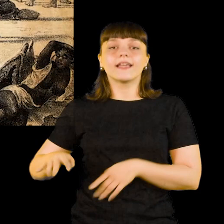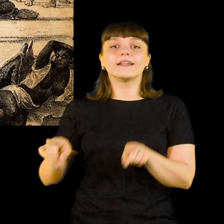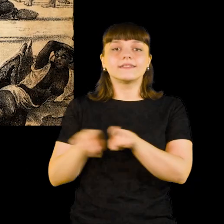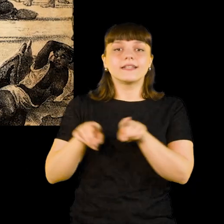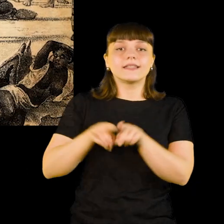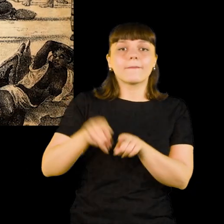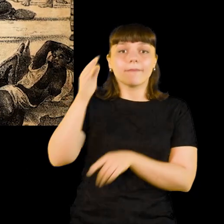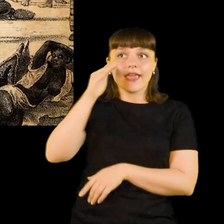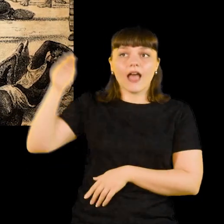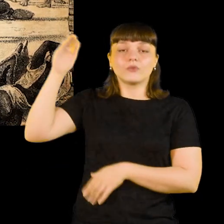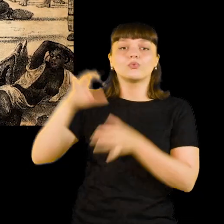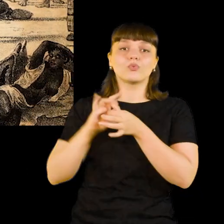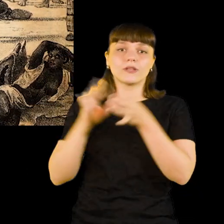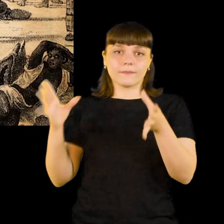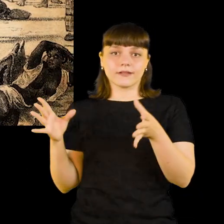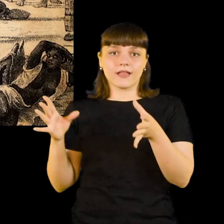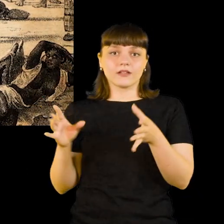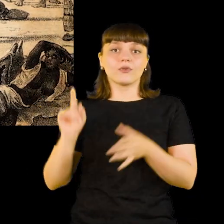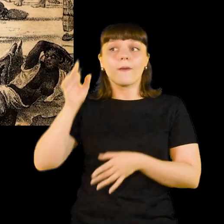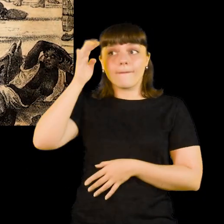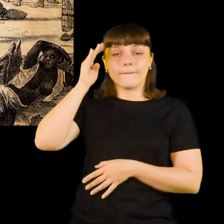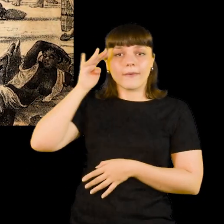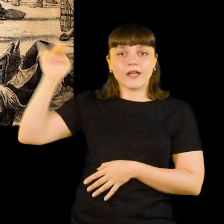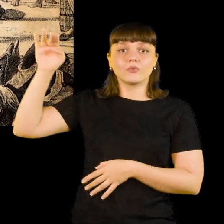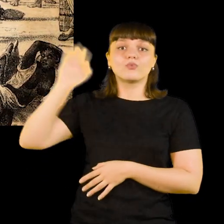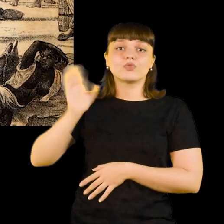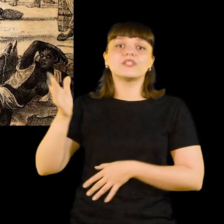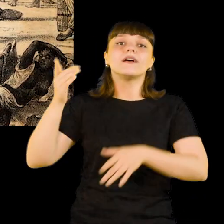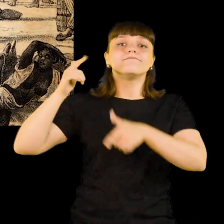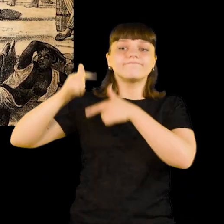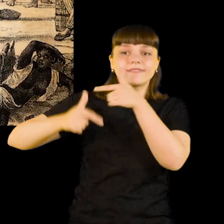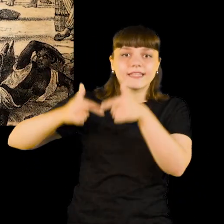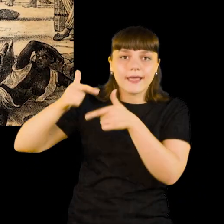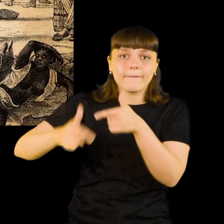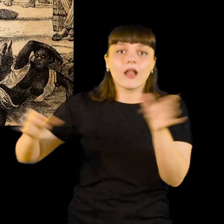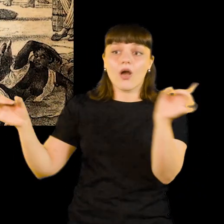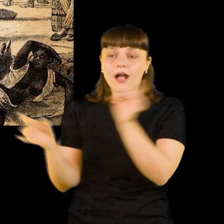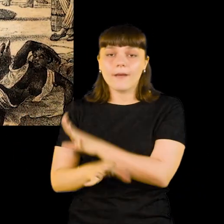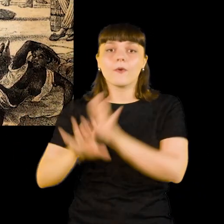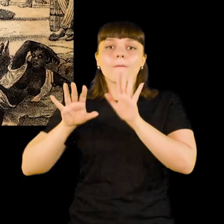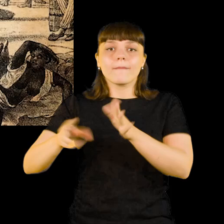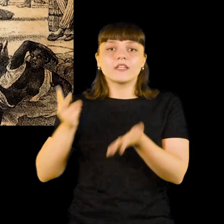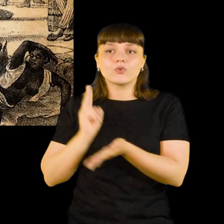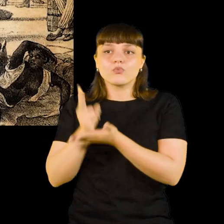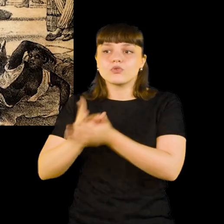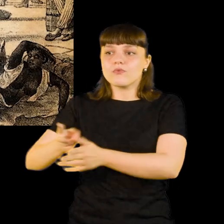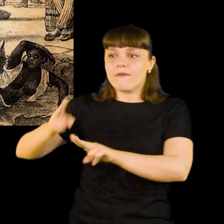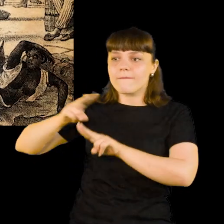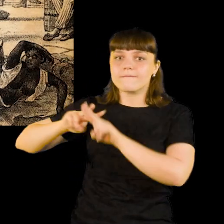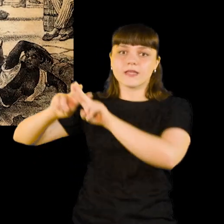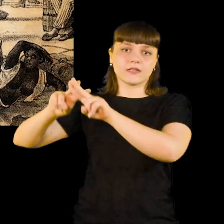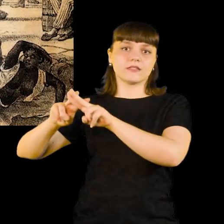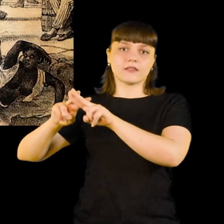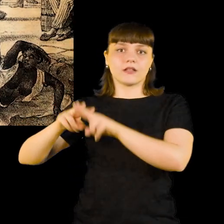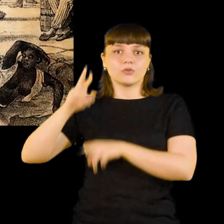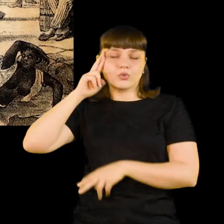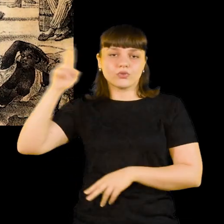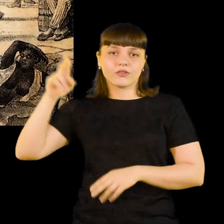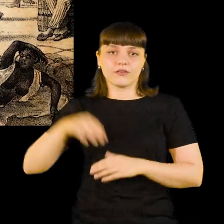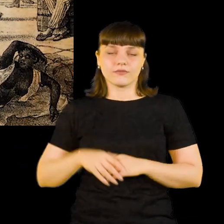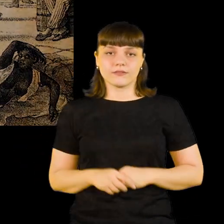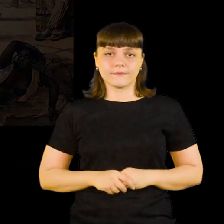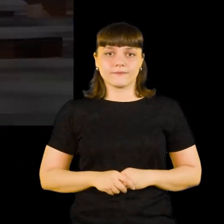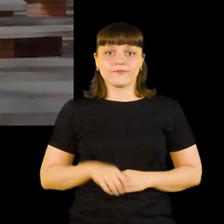mas também homens adultos, que já tinham cumprido o serviço e continuavam presos ao Estado, donos de terra ou aos